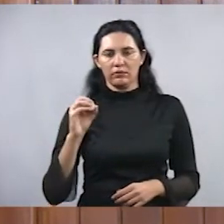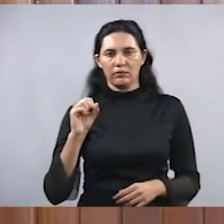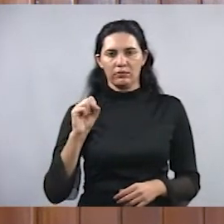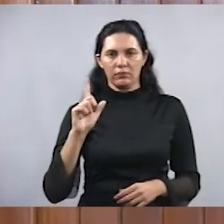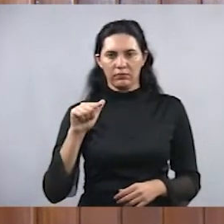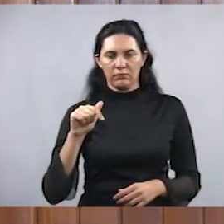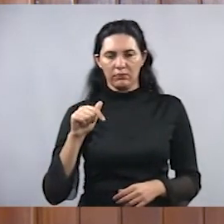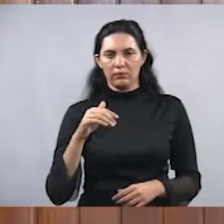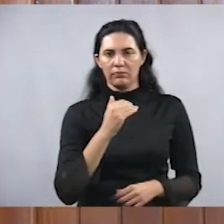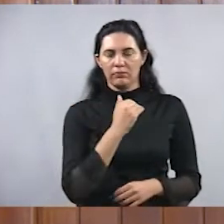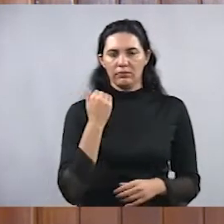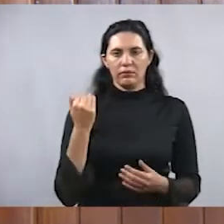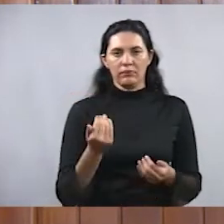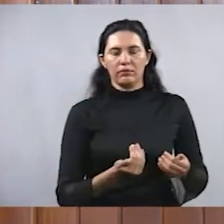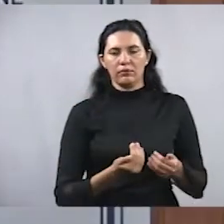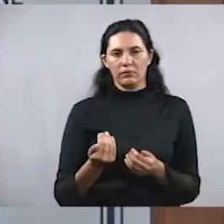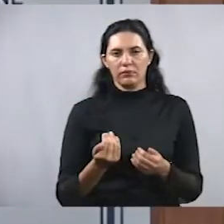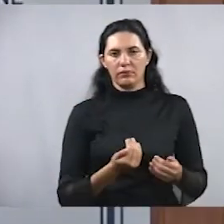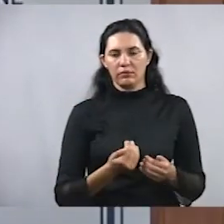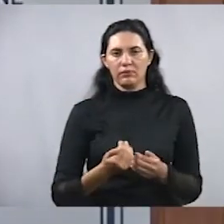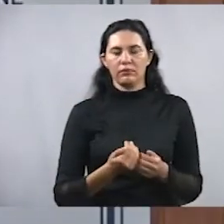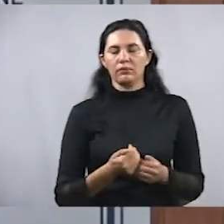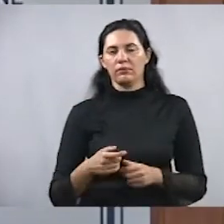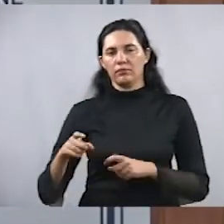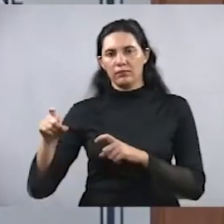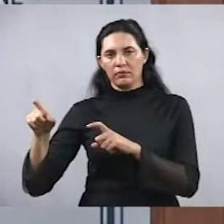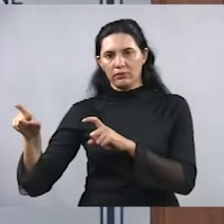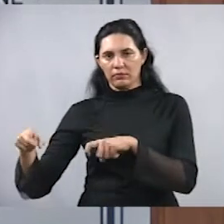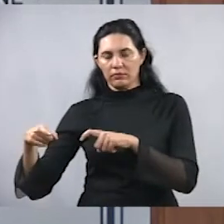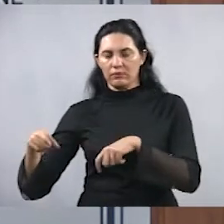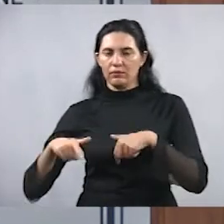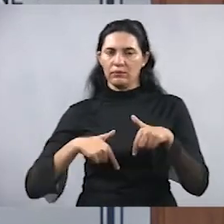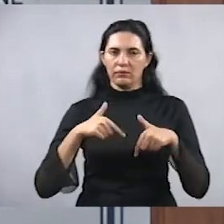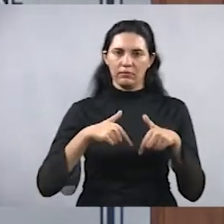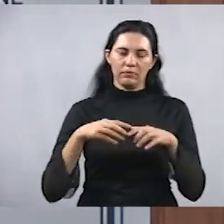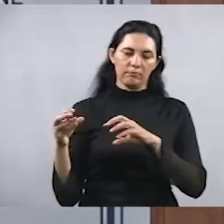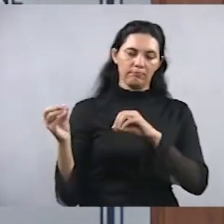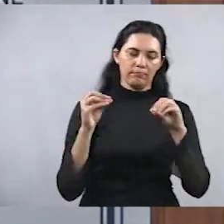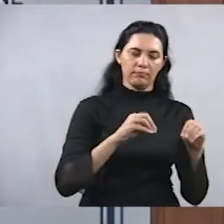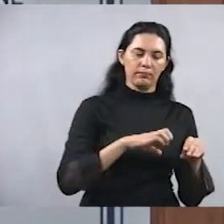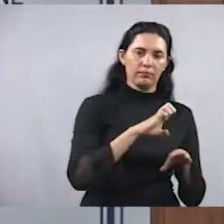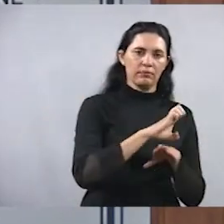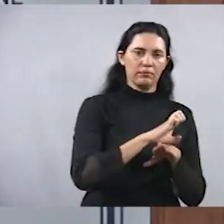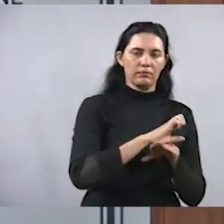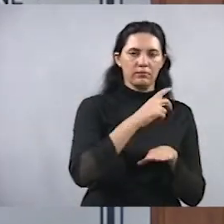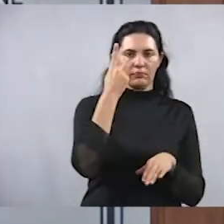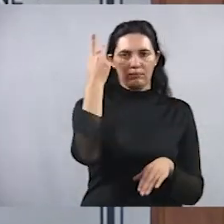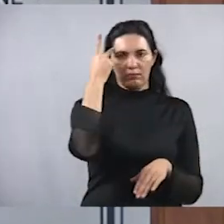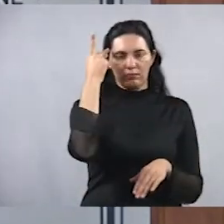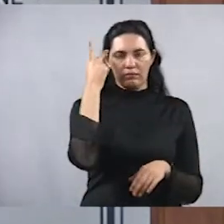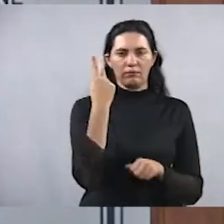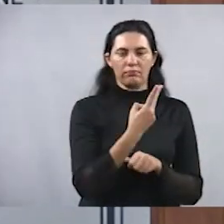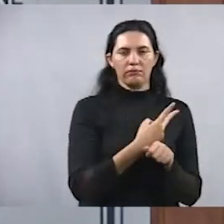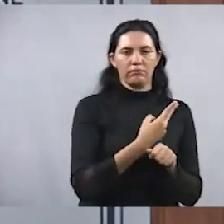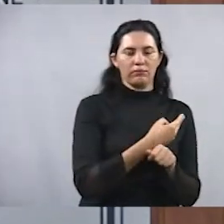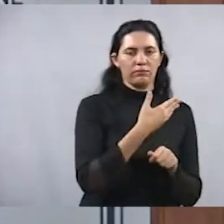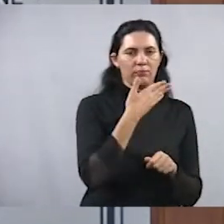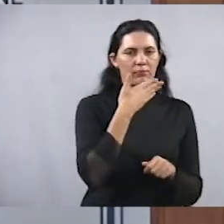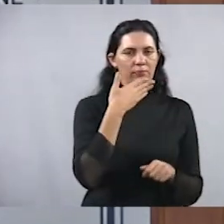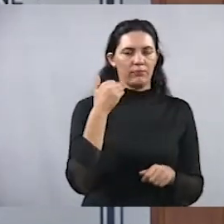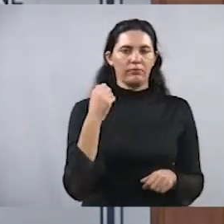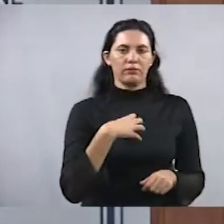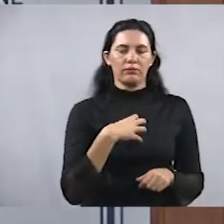ambos trabalhavam na lavoura, vindo posteriormente para o estado de São Paulo, na busca de melhores condições de vida.